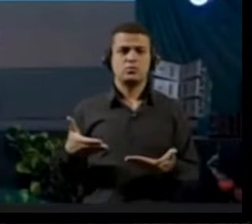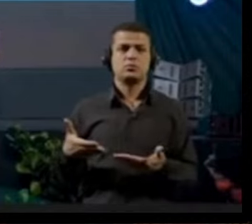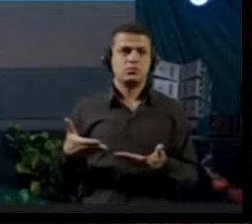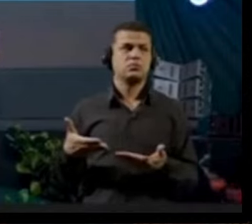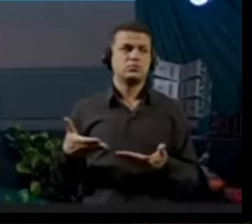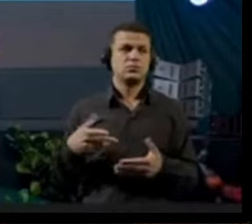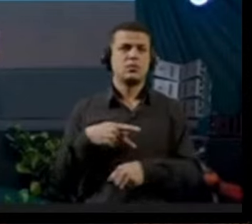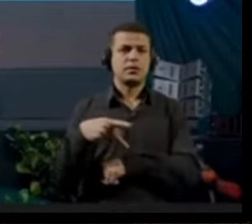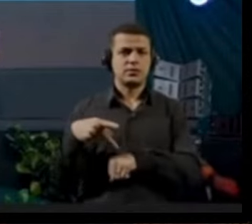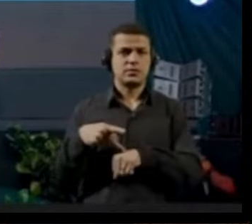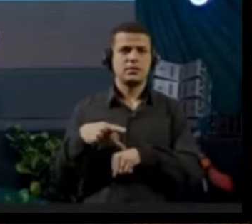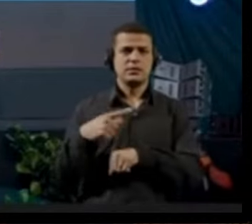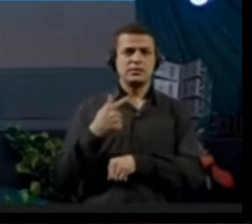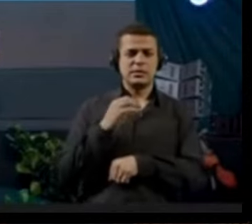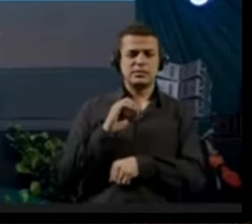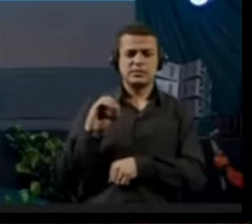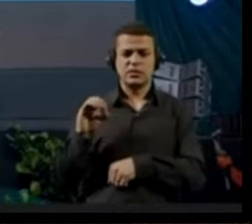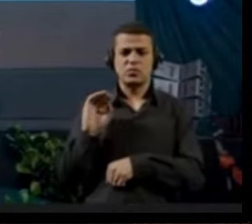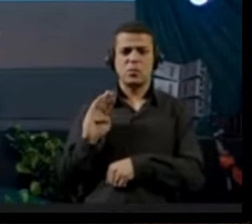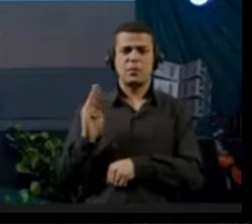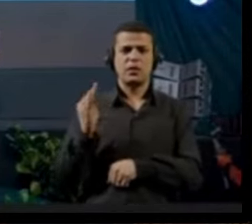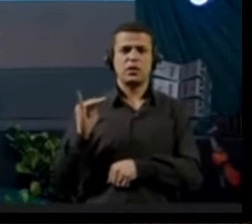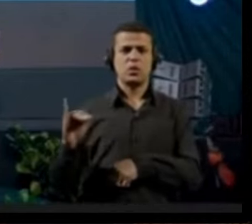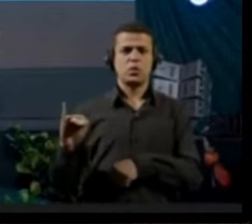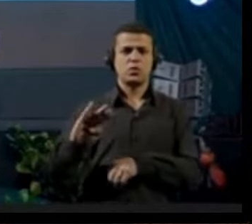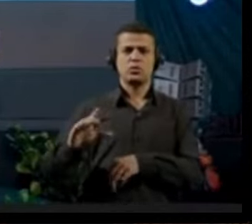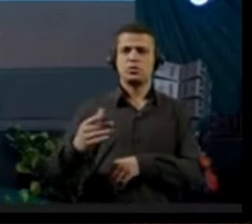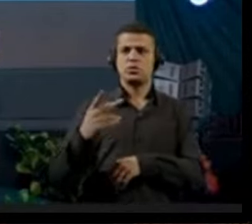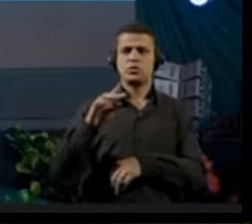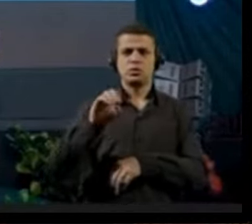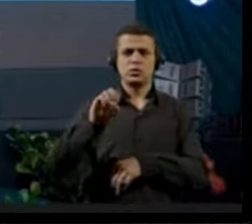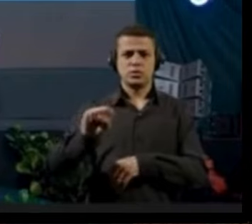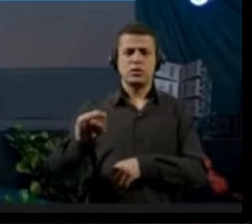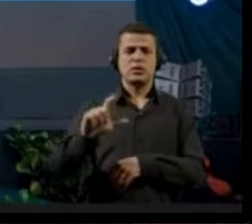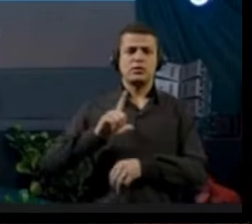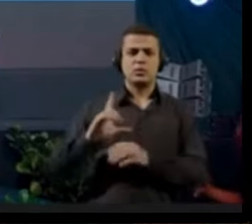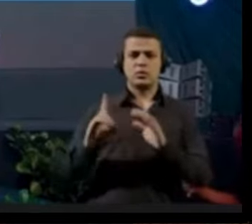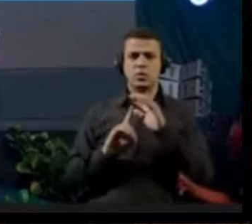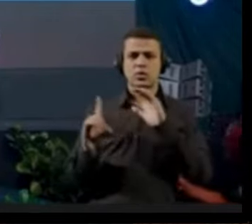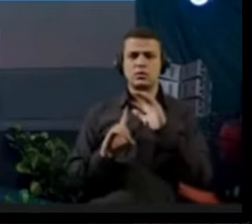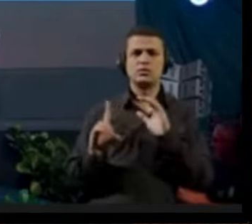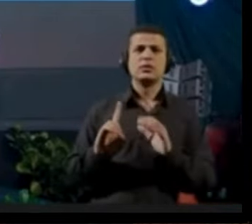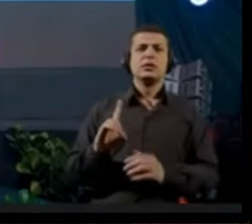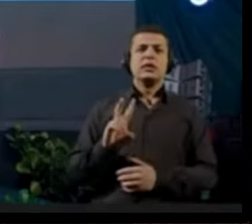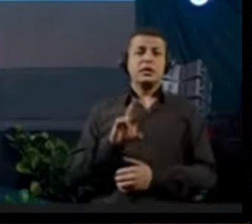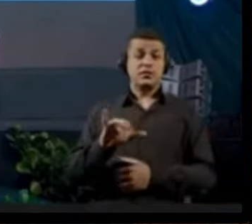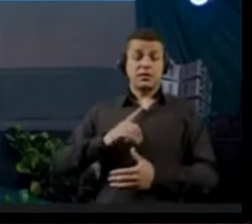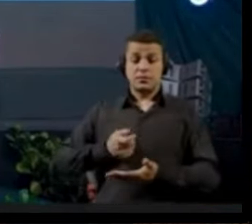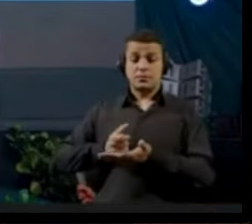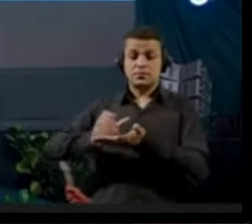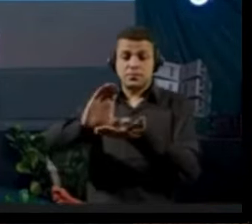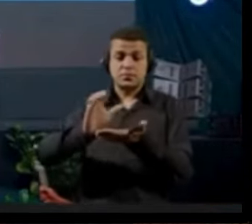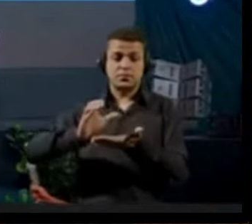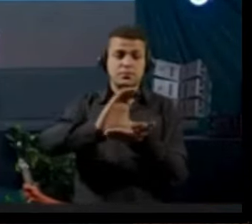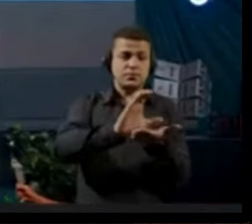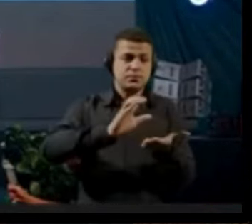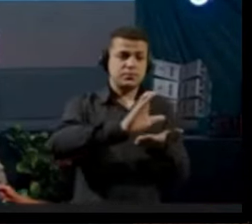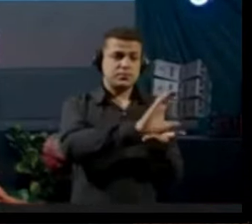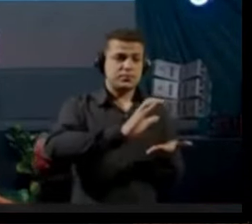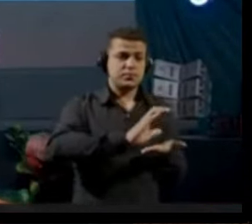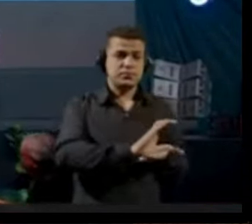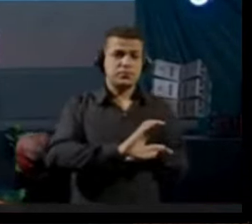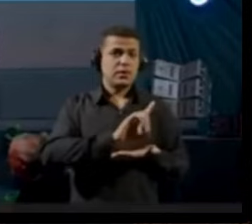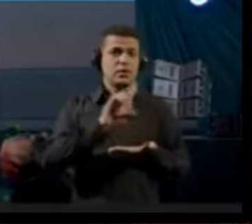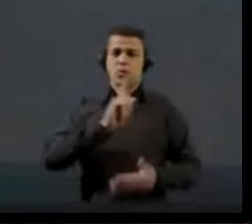nosso país. Quase 700 bilhões de dólares que as grandes fundações repassam a organismos não